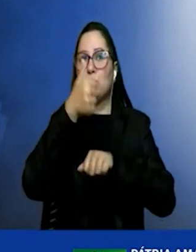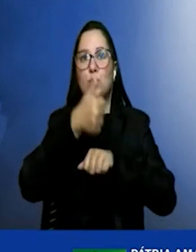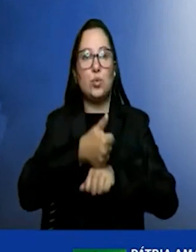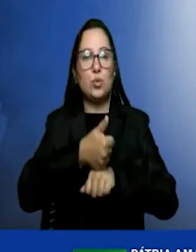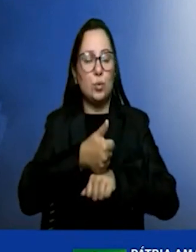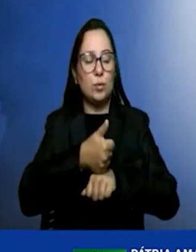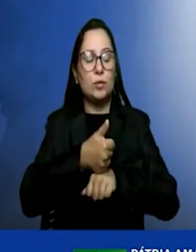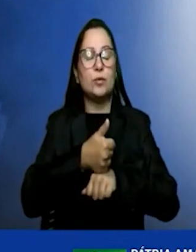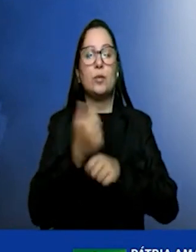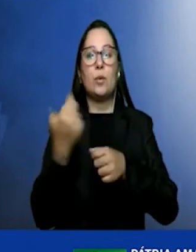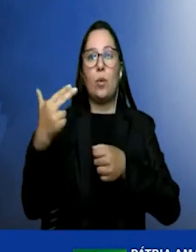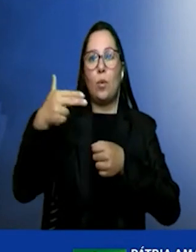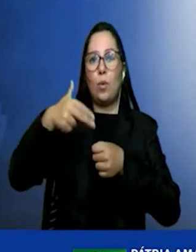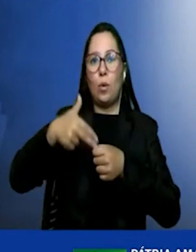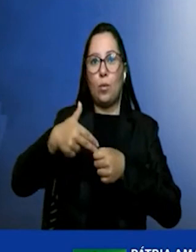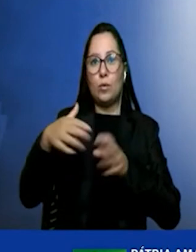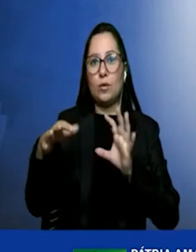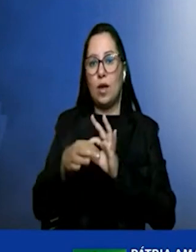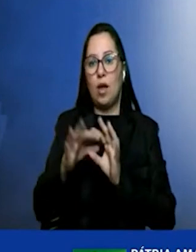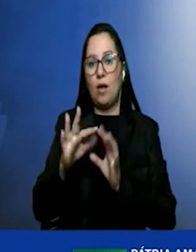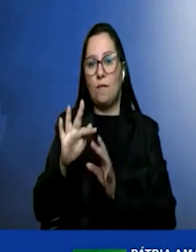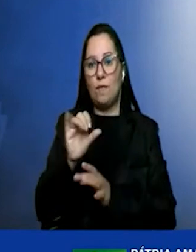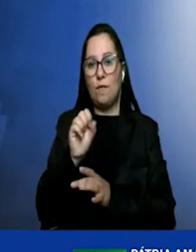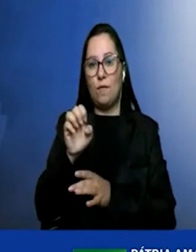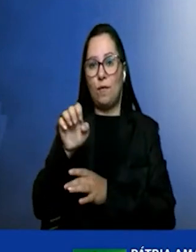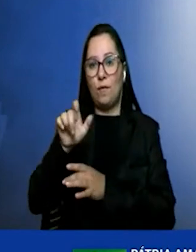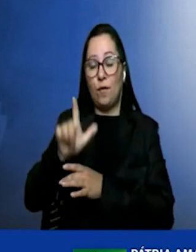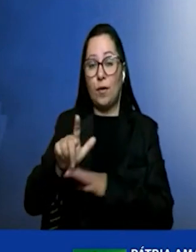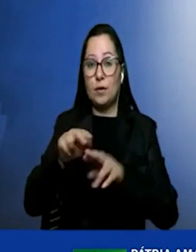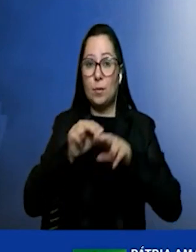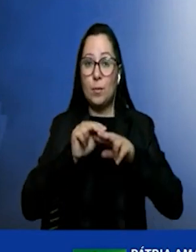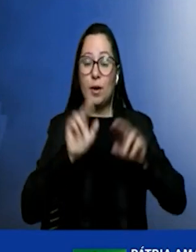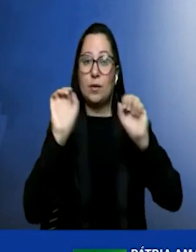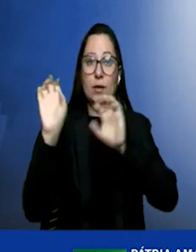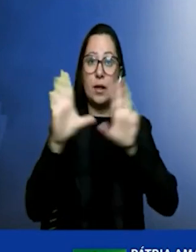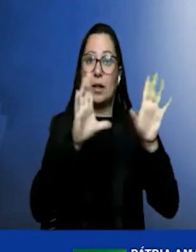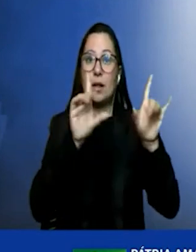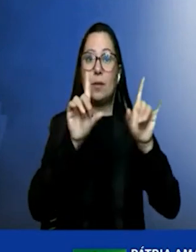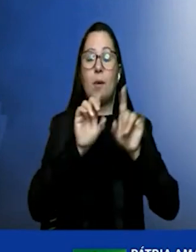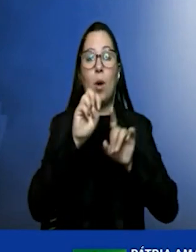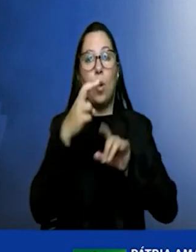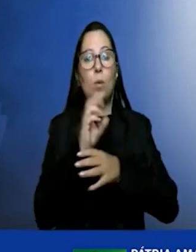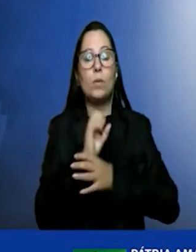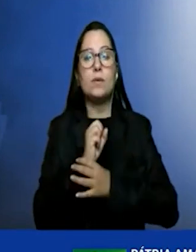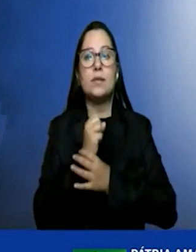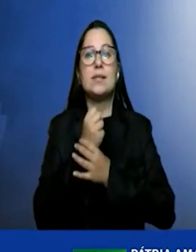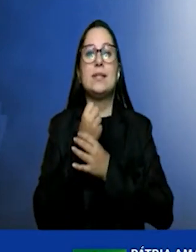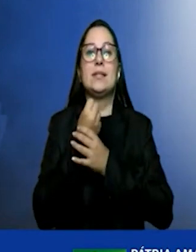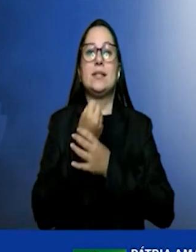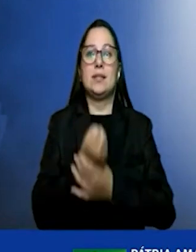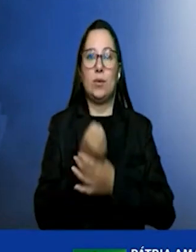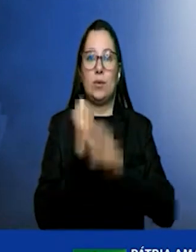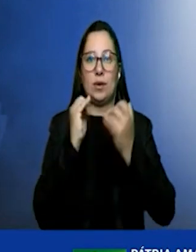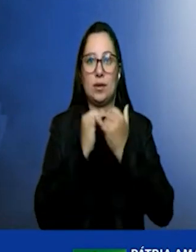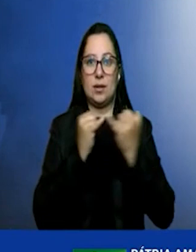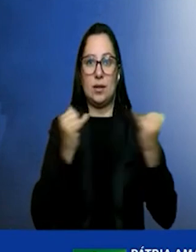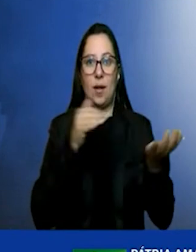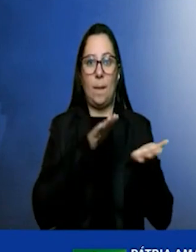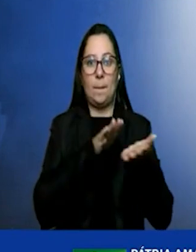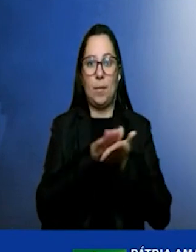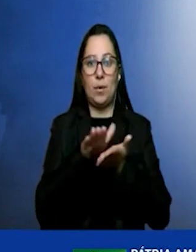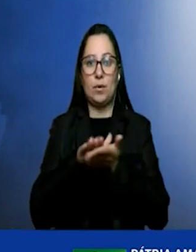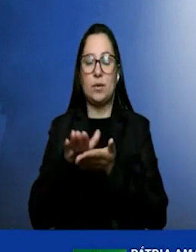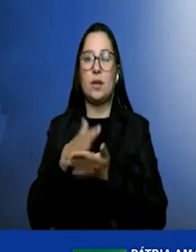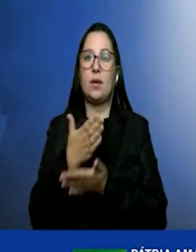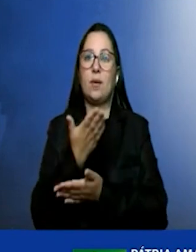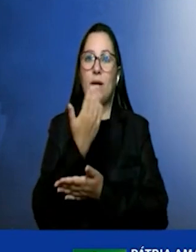fóssil, seja pelo aspecto climático ou pela segurança energética na produção de alimentos. O